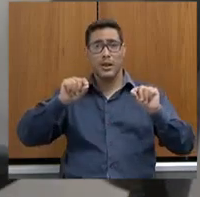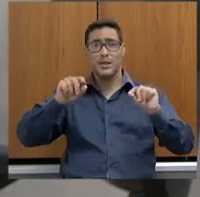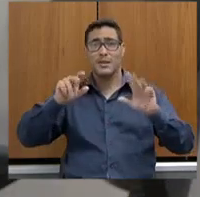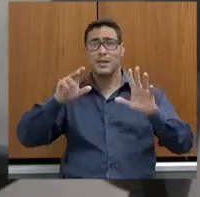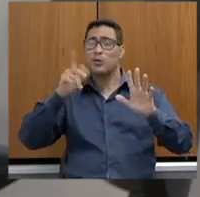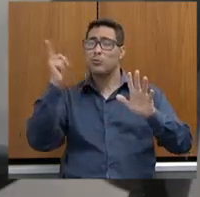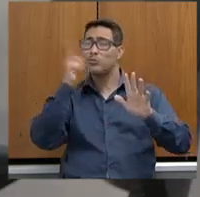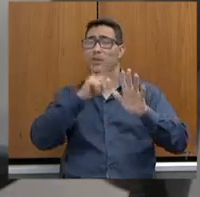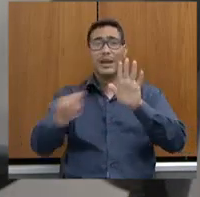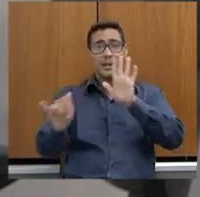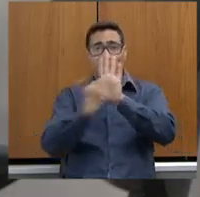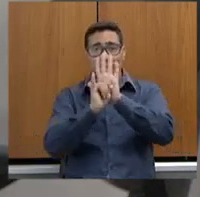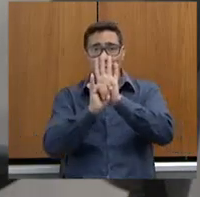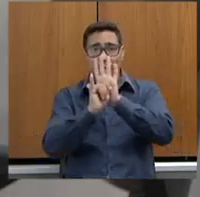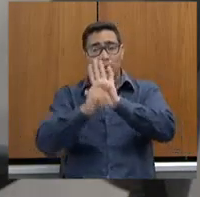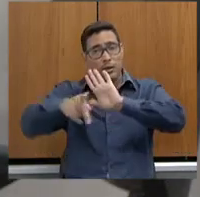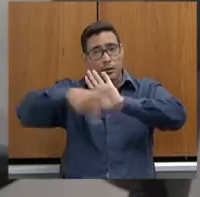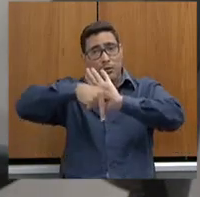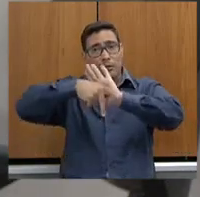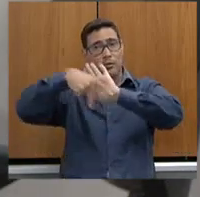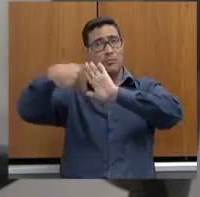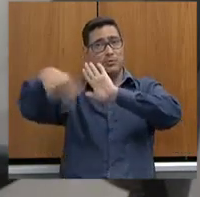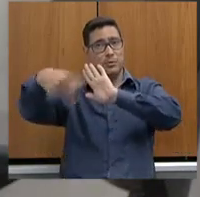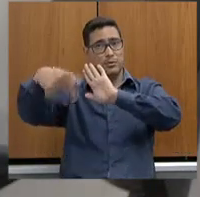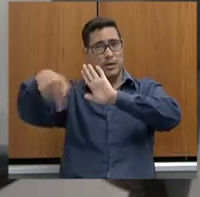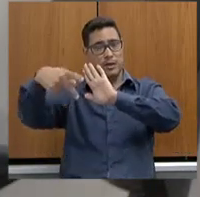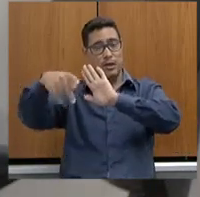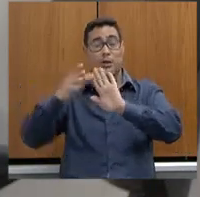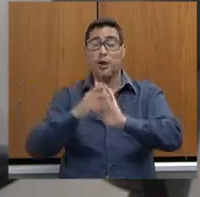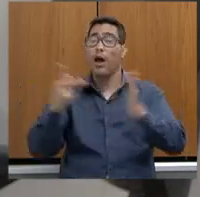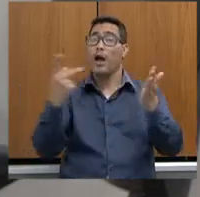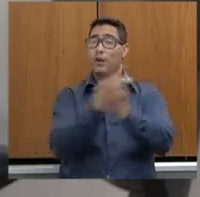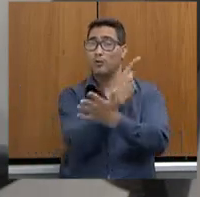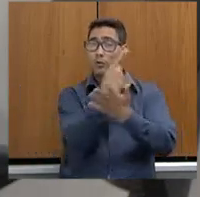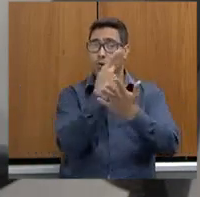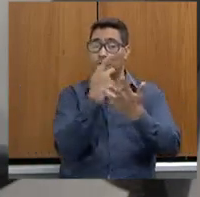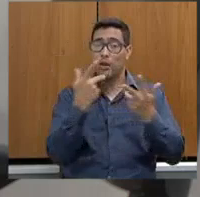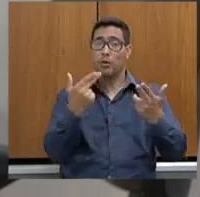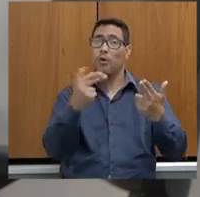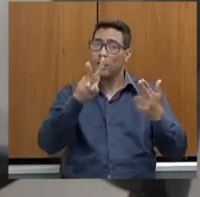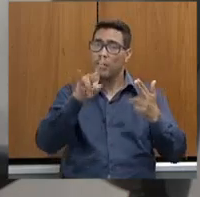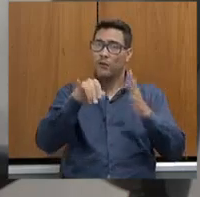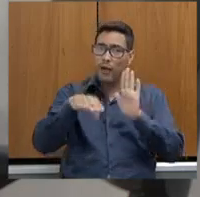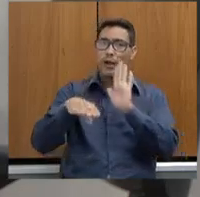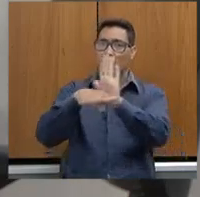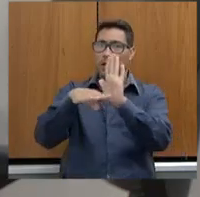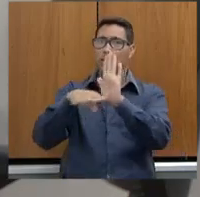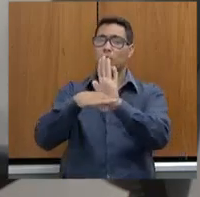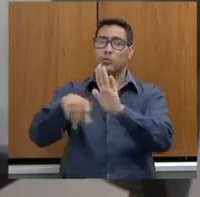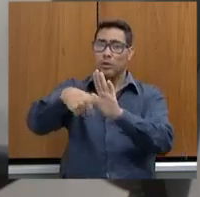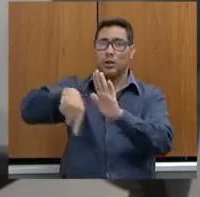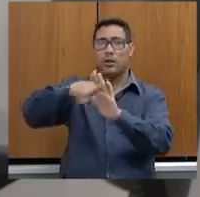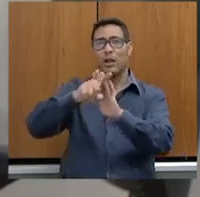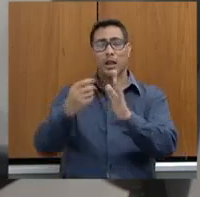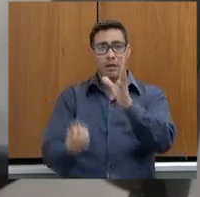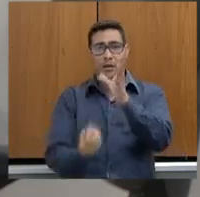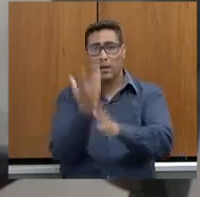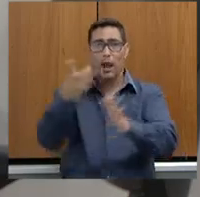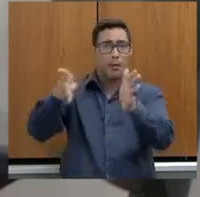enquanto organização. E são ações como essas que vão, cada vez mais, solidificando a identidade.